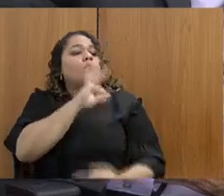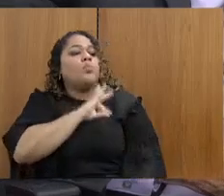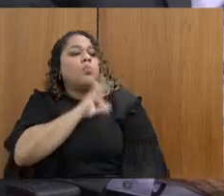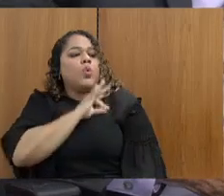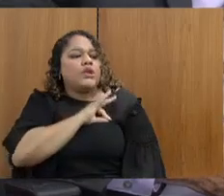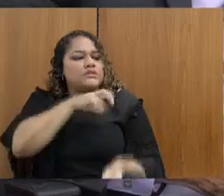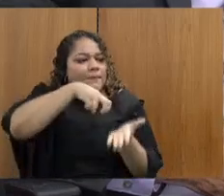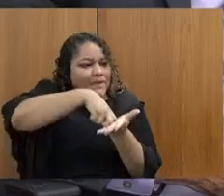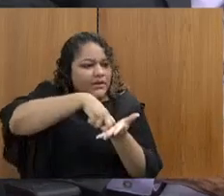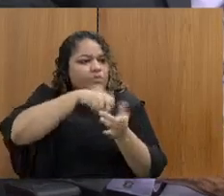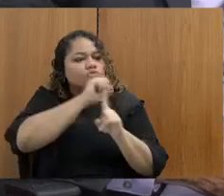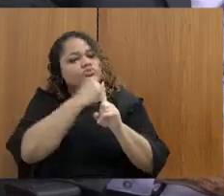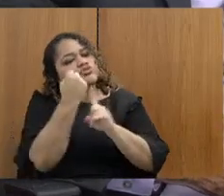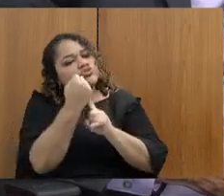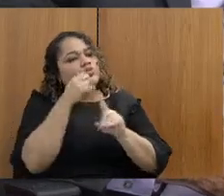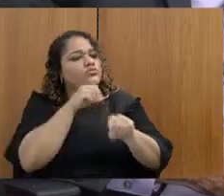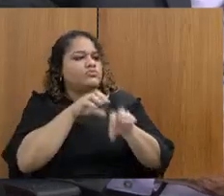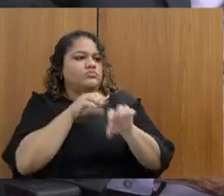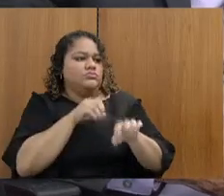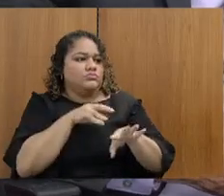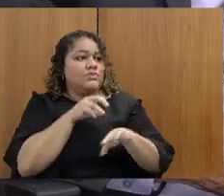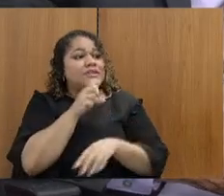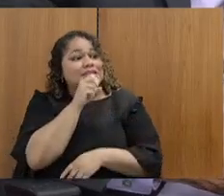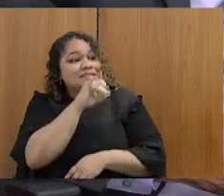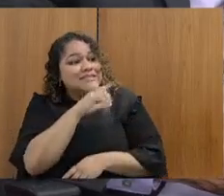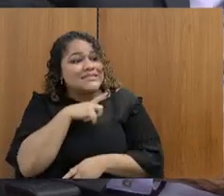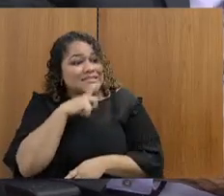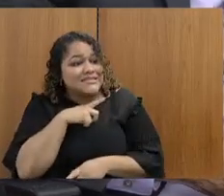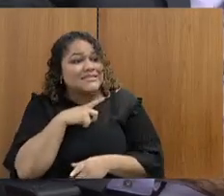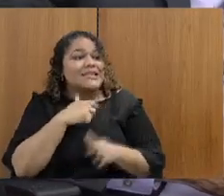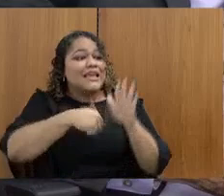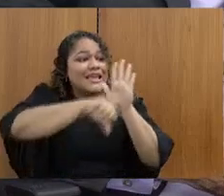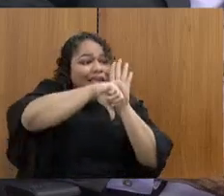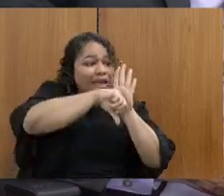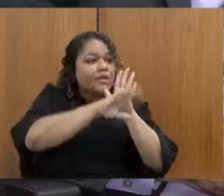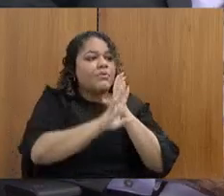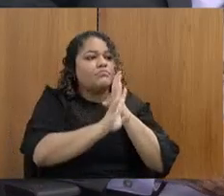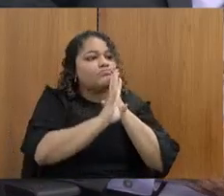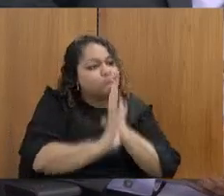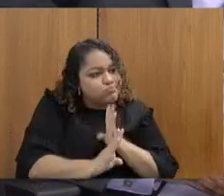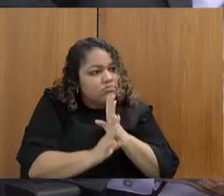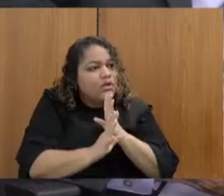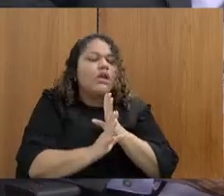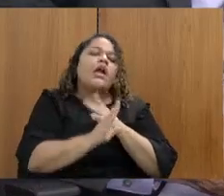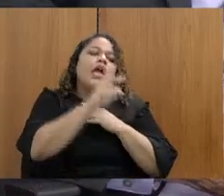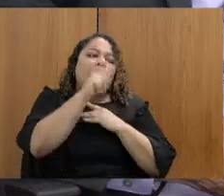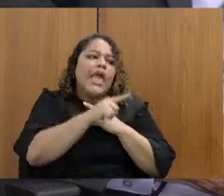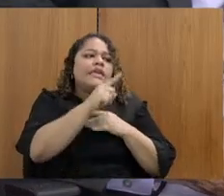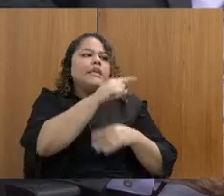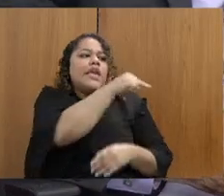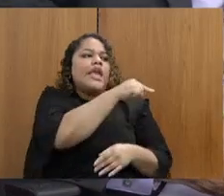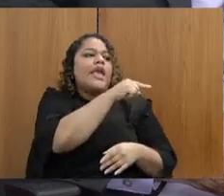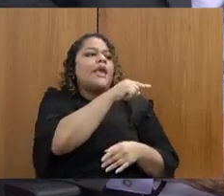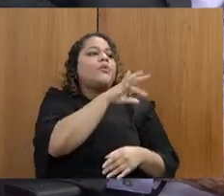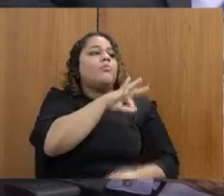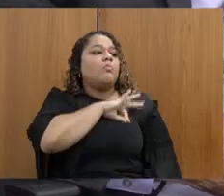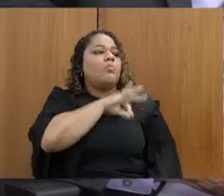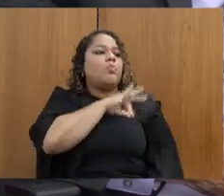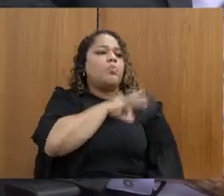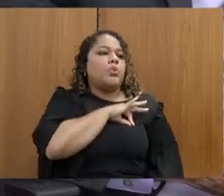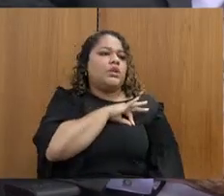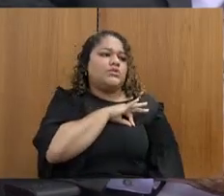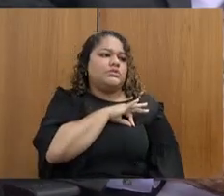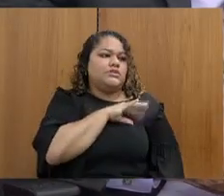algum tipo de notícia crímenes, quem é puro é a polícia civil, não a Sejuspe. Então, eles são os competentes, o que tem atribuição